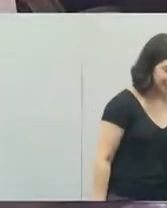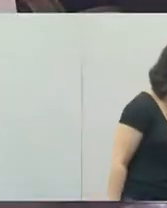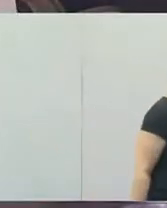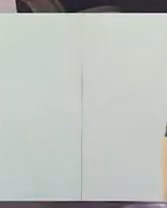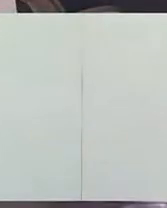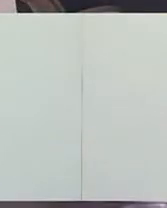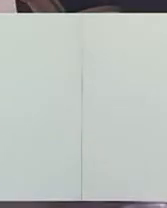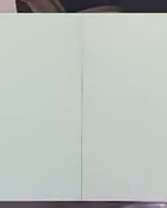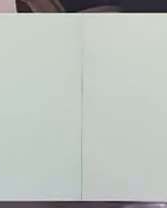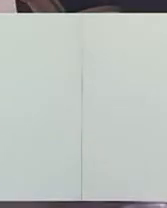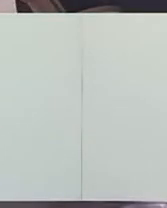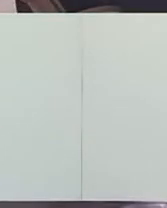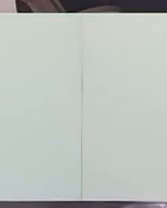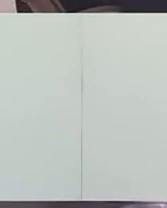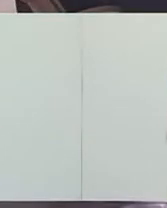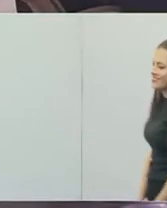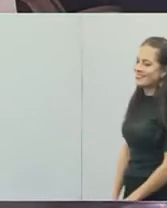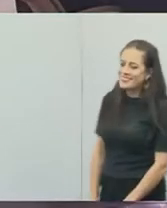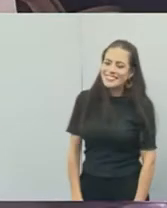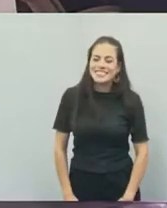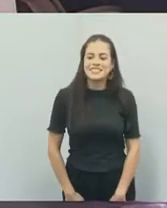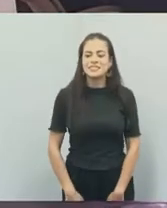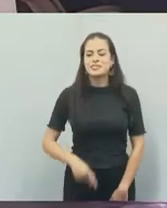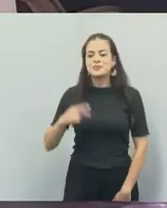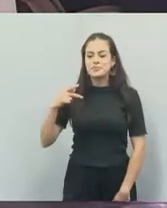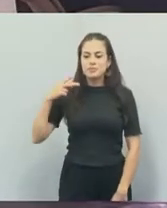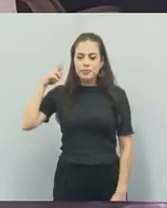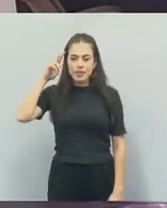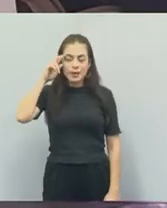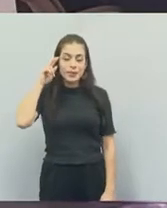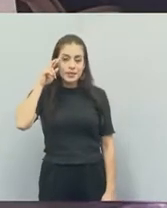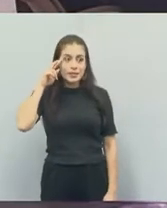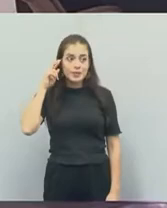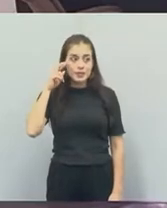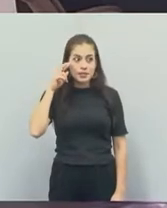Próximo vereador, ou zero na tribuna, Roninha Podemos.